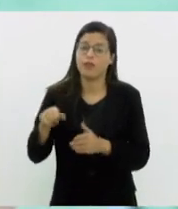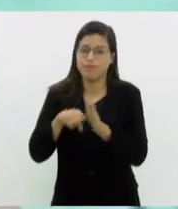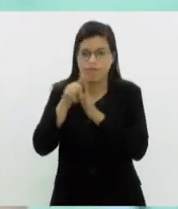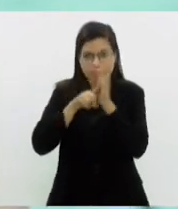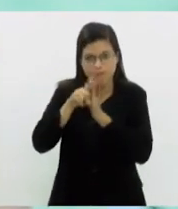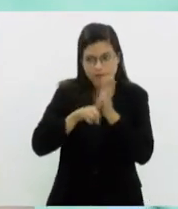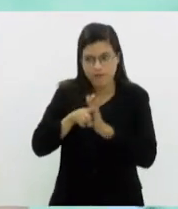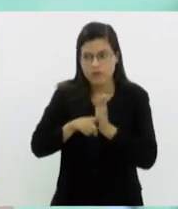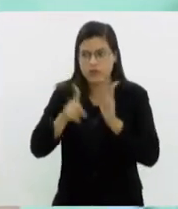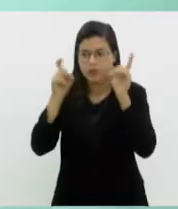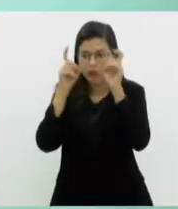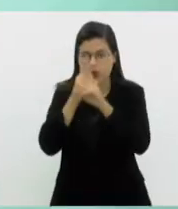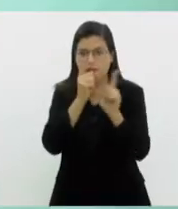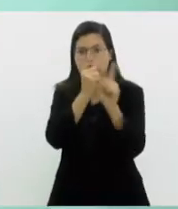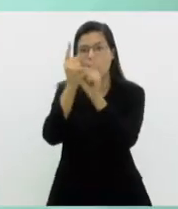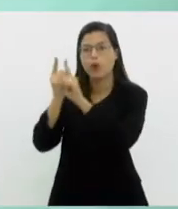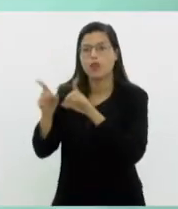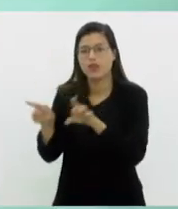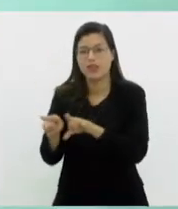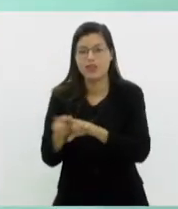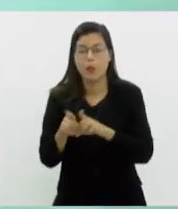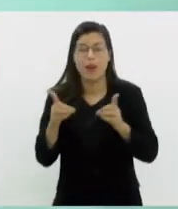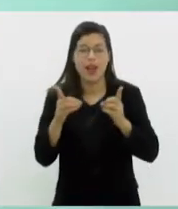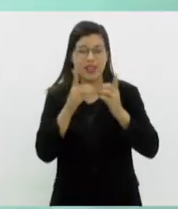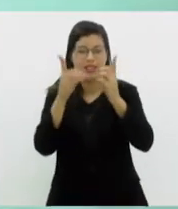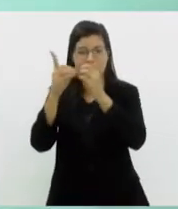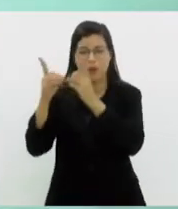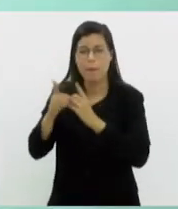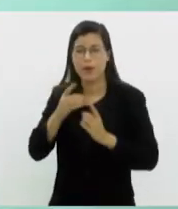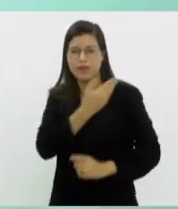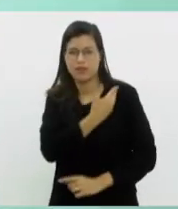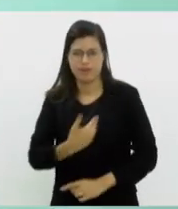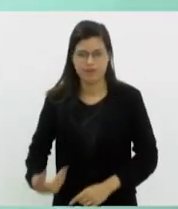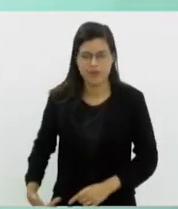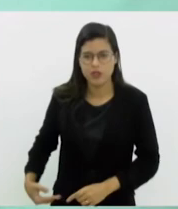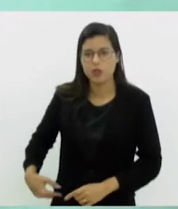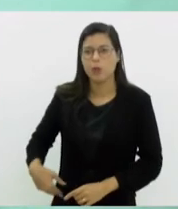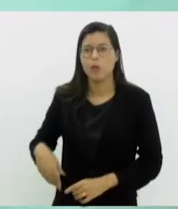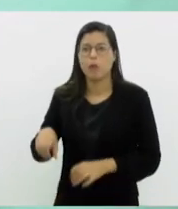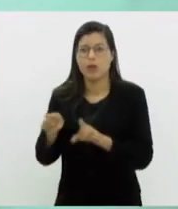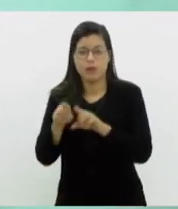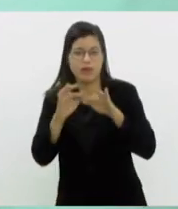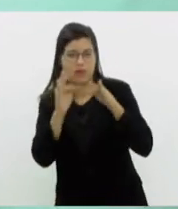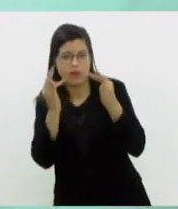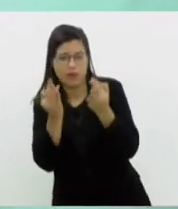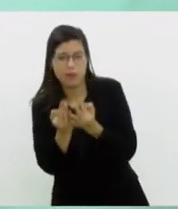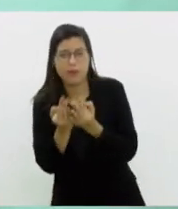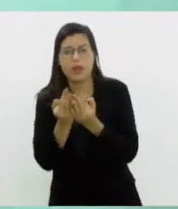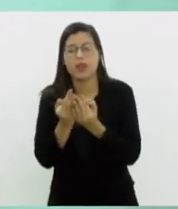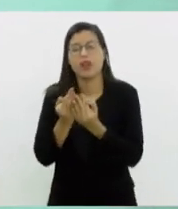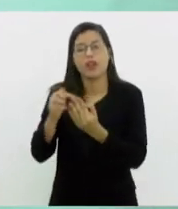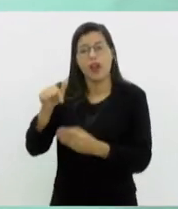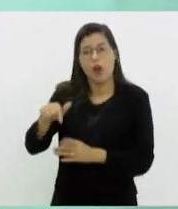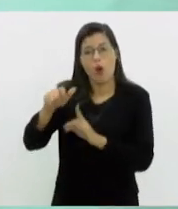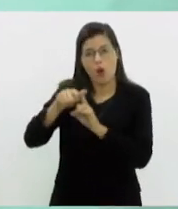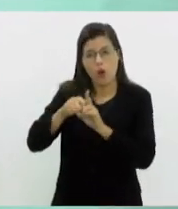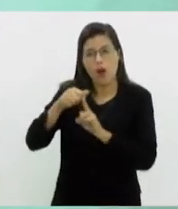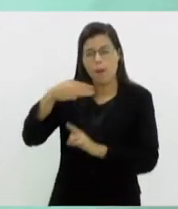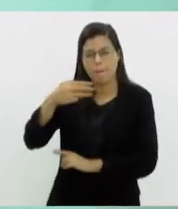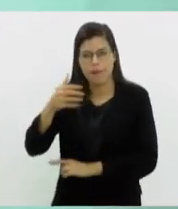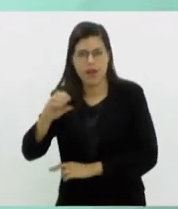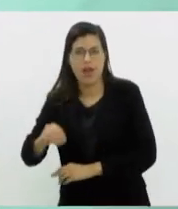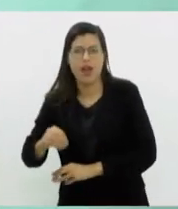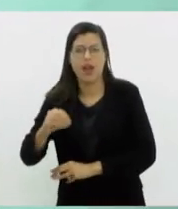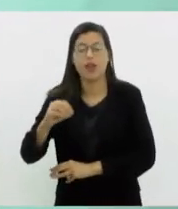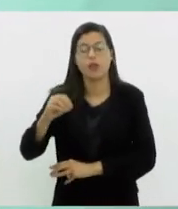quanto no atendimento na rede pública e entendimento dos familiares. 12 de maio, neste domingo, foi instituído como Dia